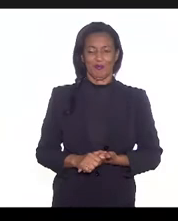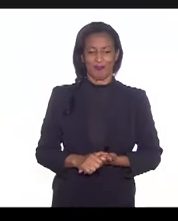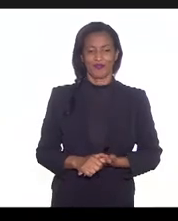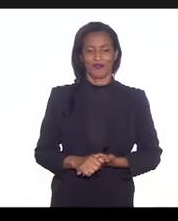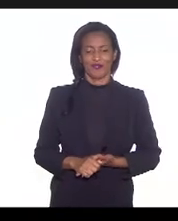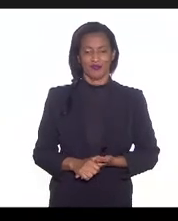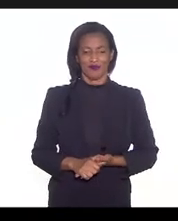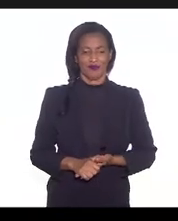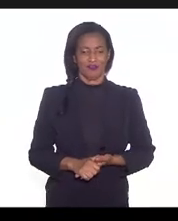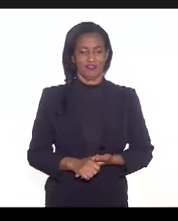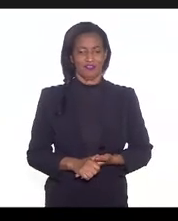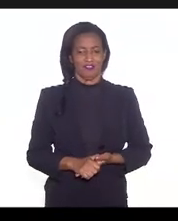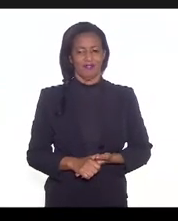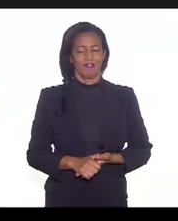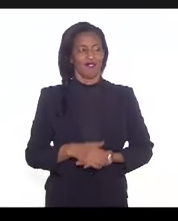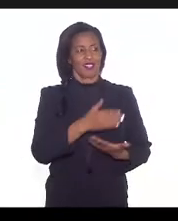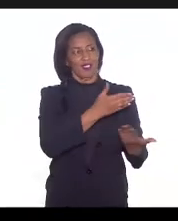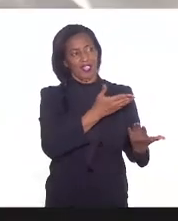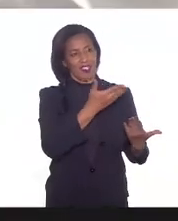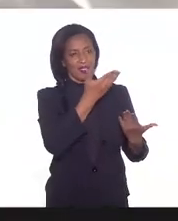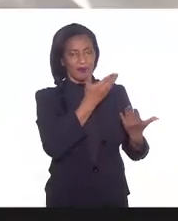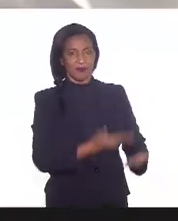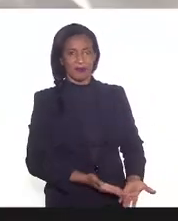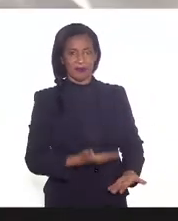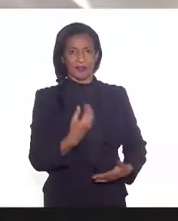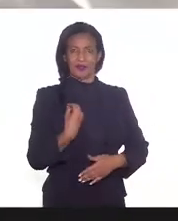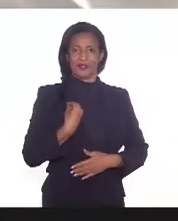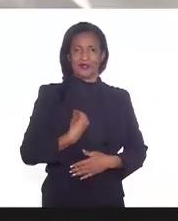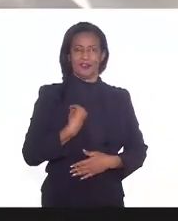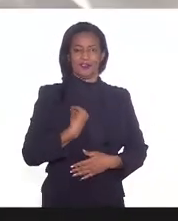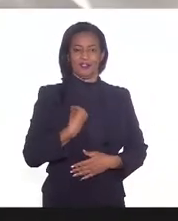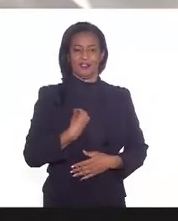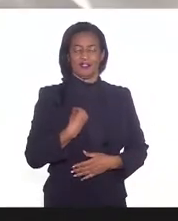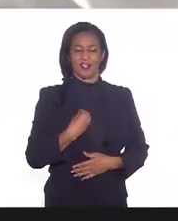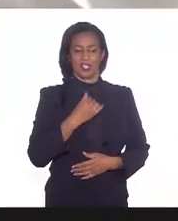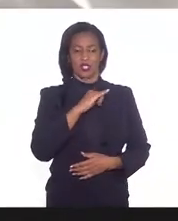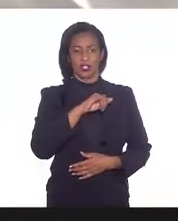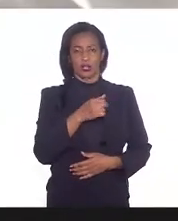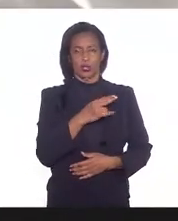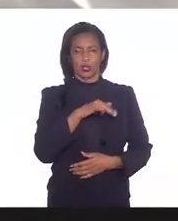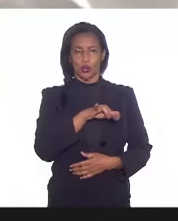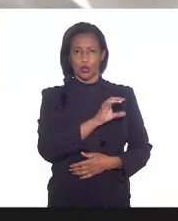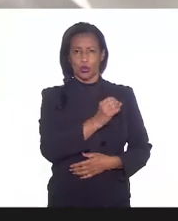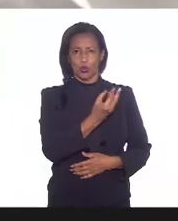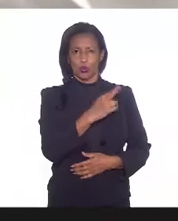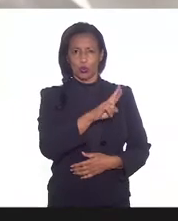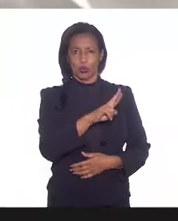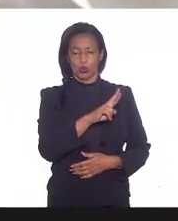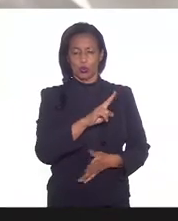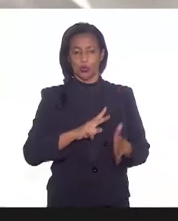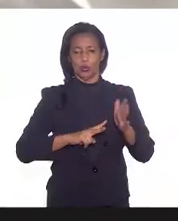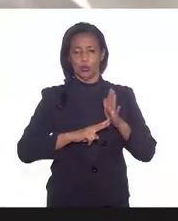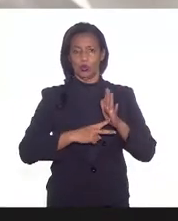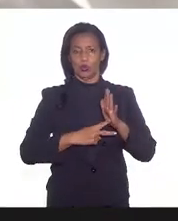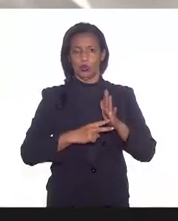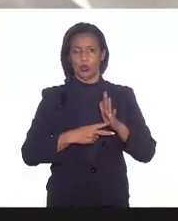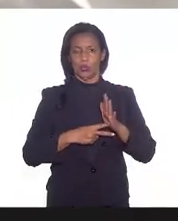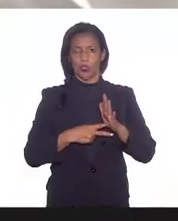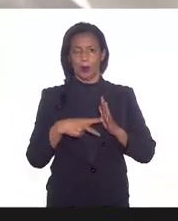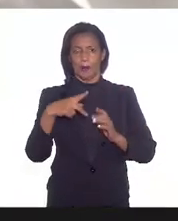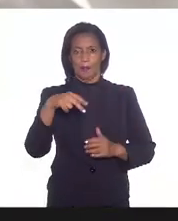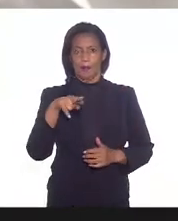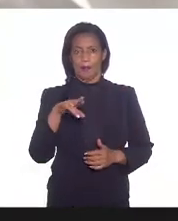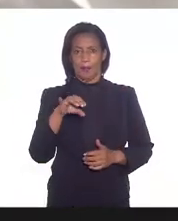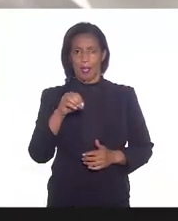quero registrar aqui a presença de Beni Júnior também do sindicato do Norte